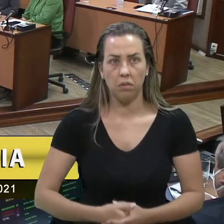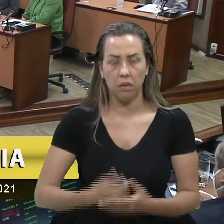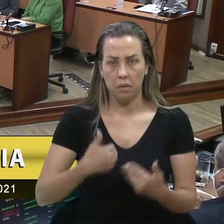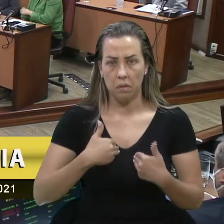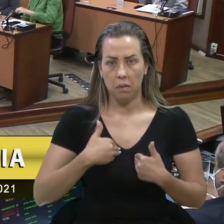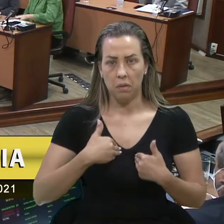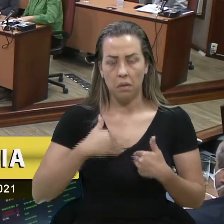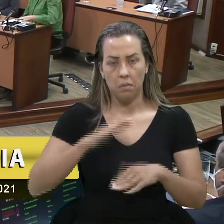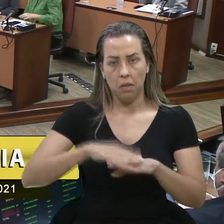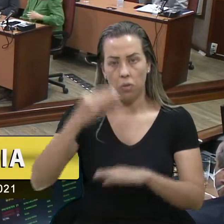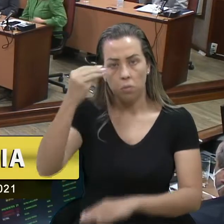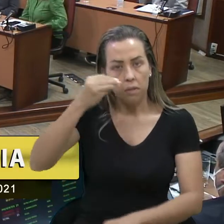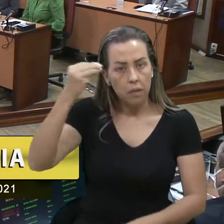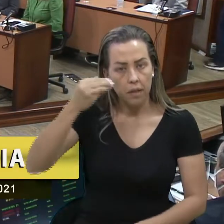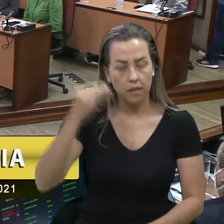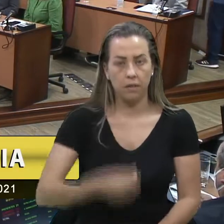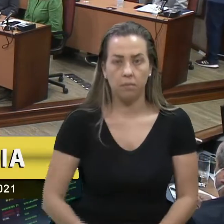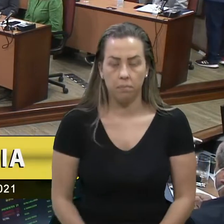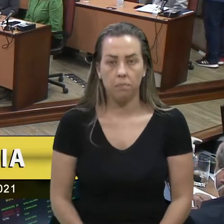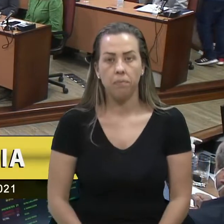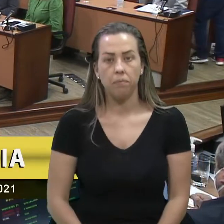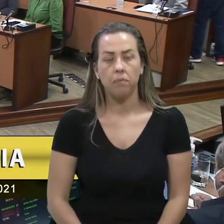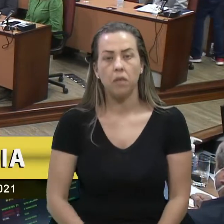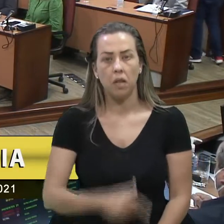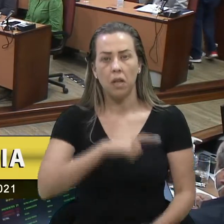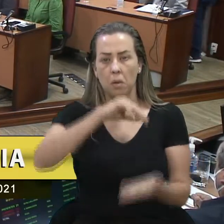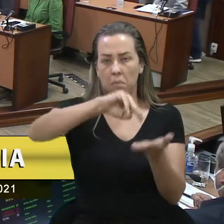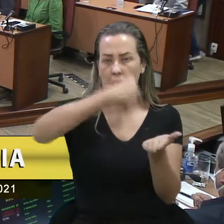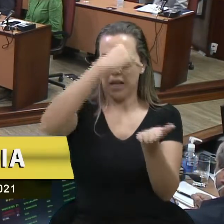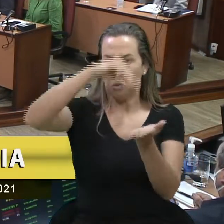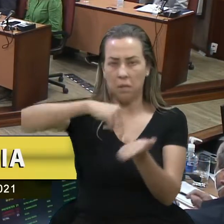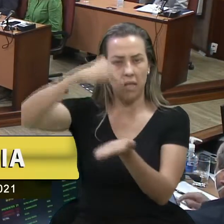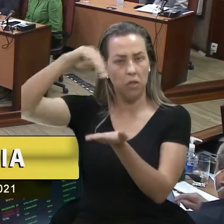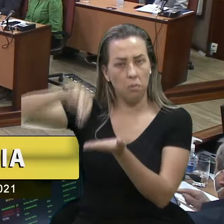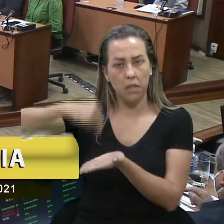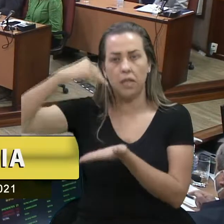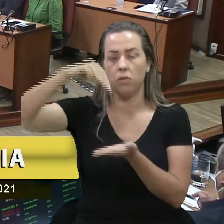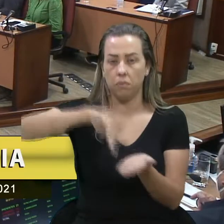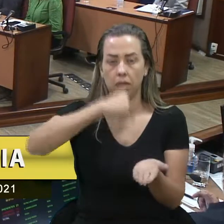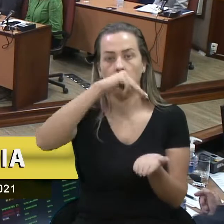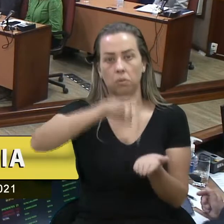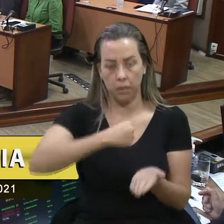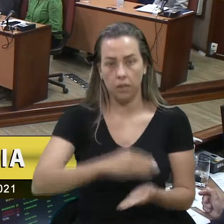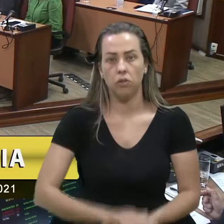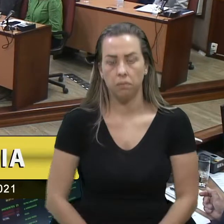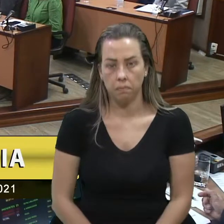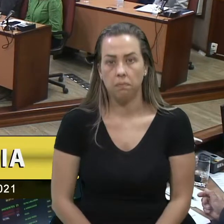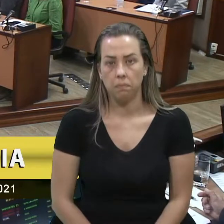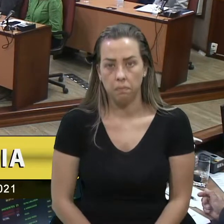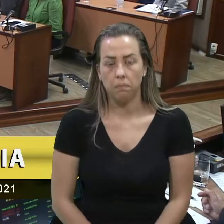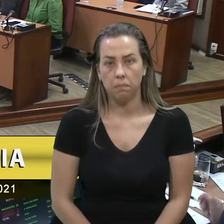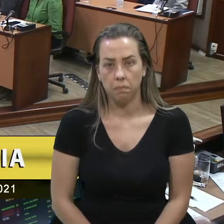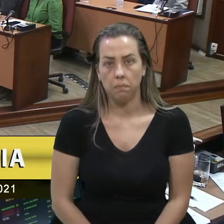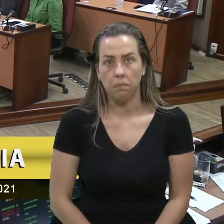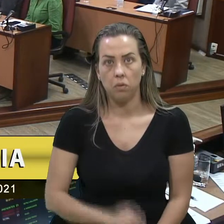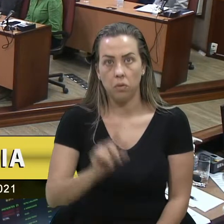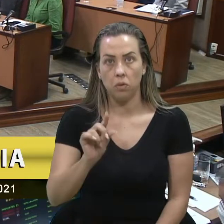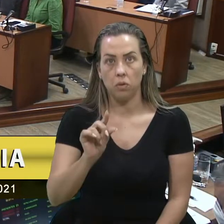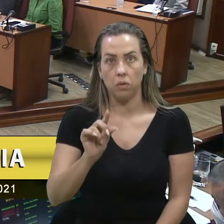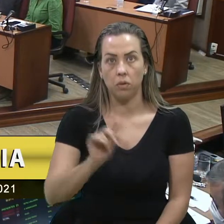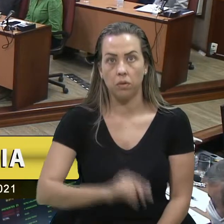é mais uma experiência. Estamos recebendo mensagens, só menos de um pouco,